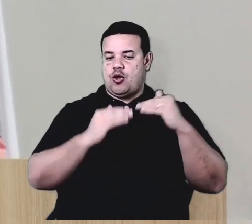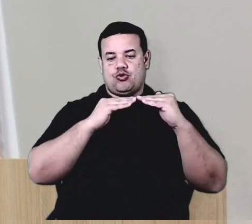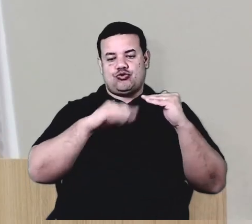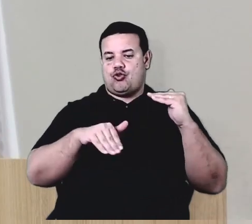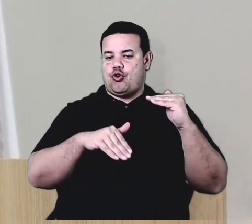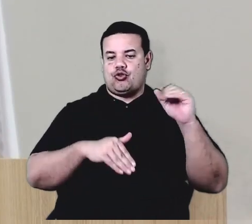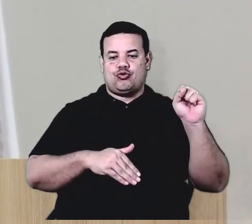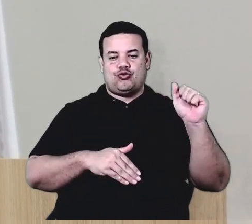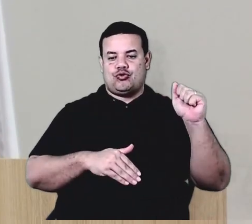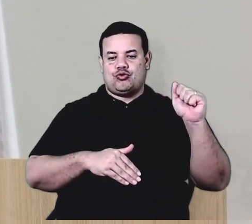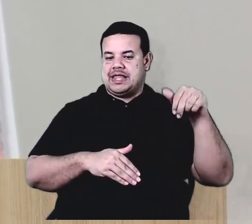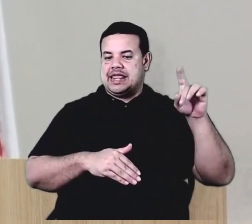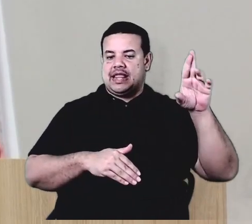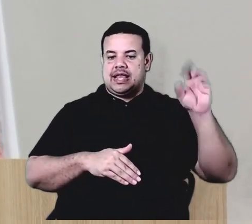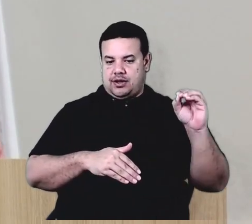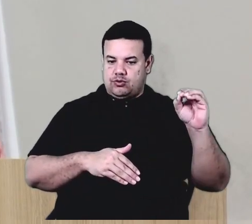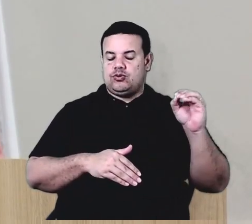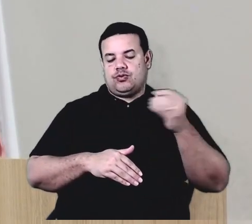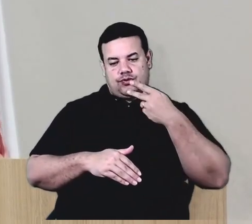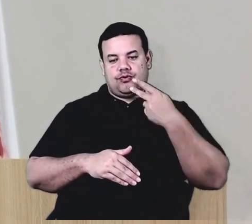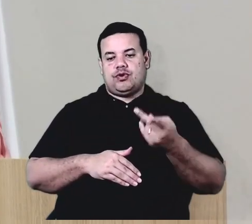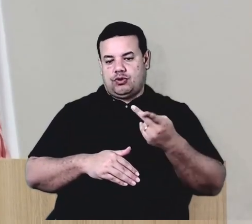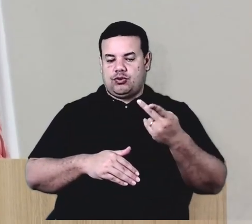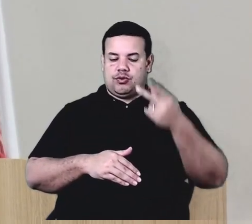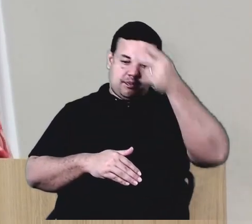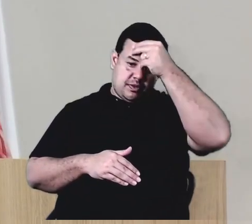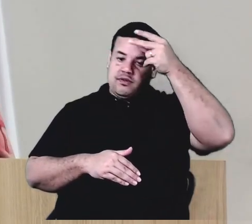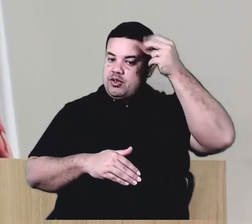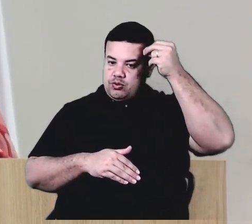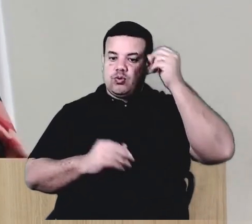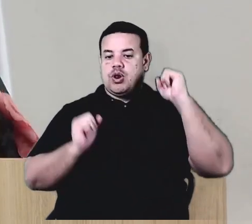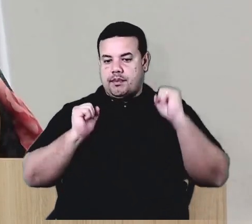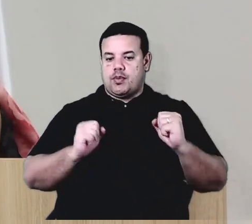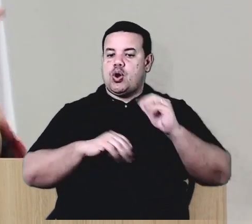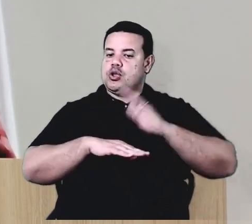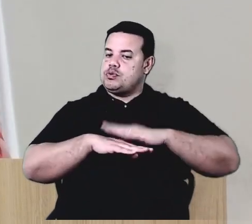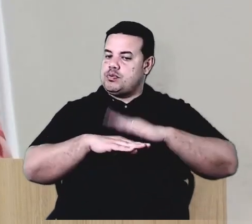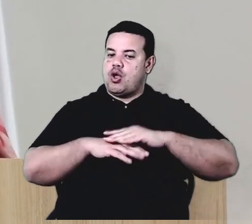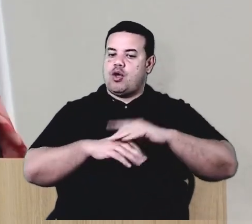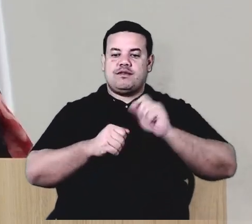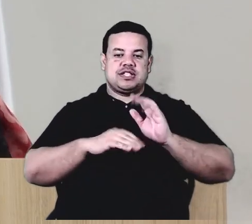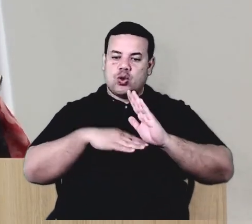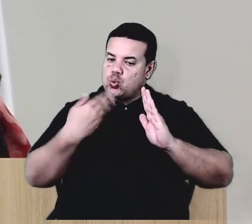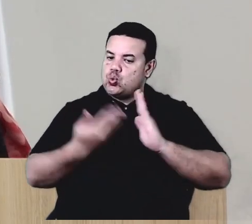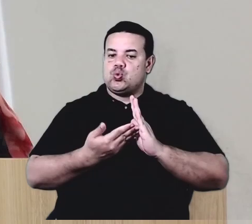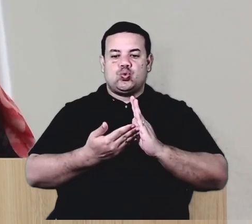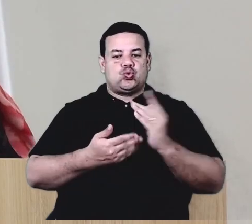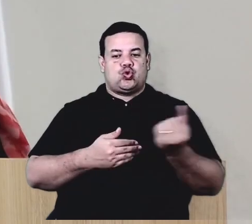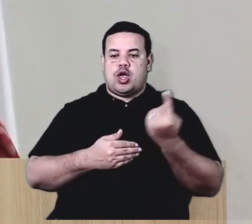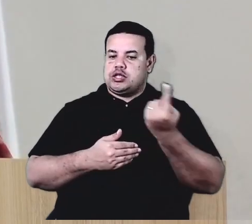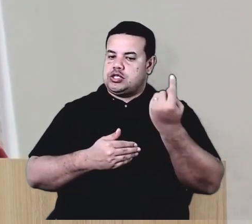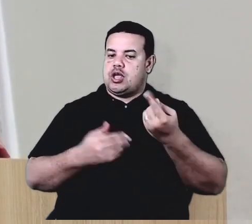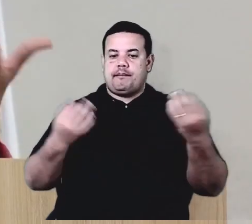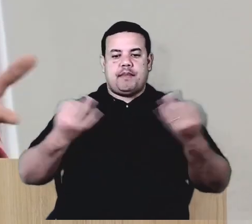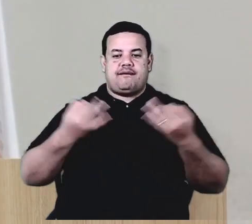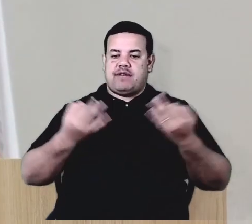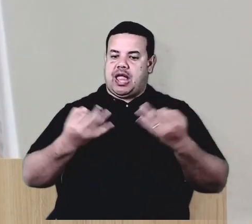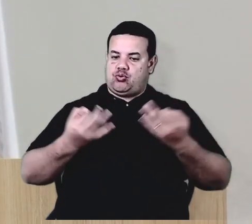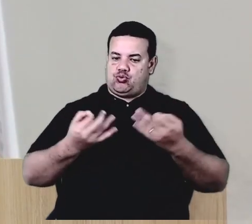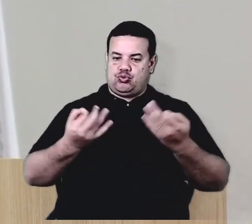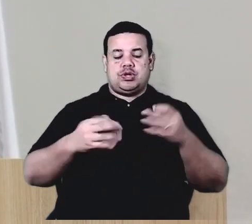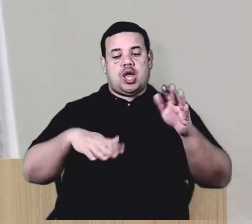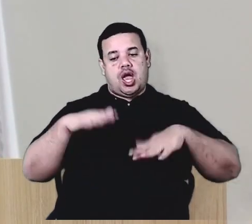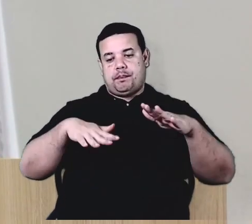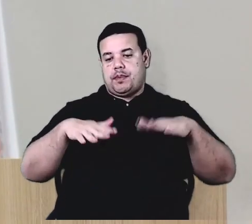ali, vereador, que o executivo pode fazer tudo sozinho, que seria perfeito se, de repente, outras